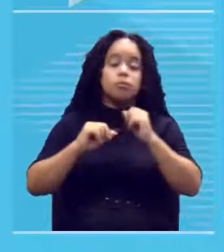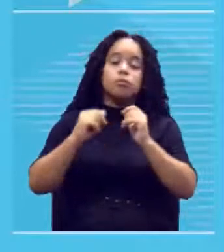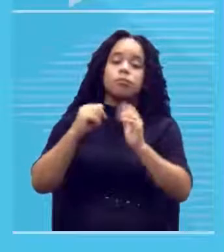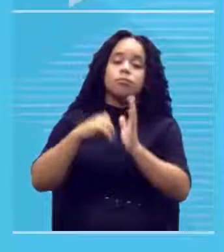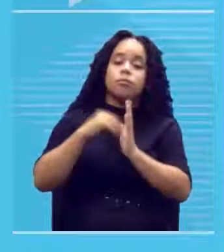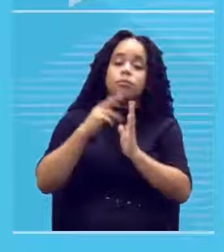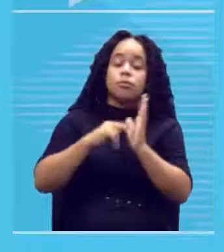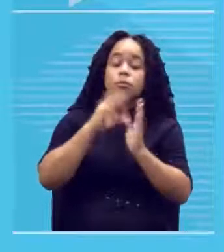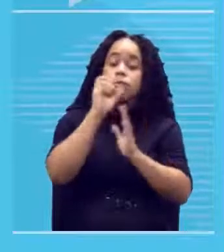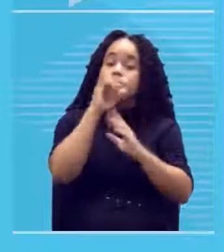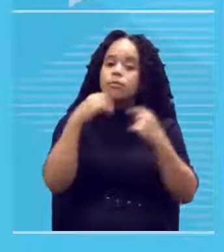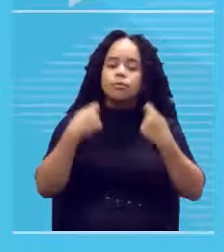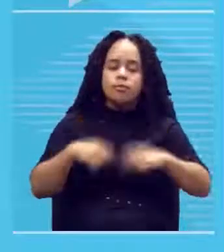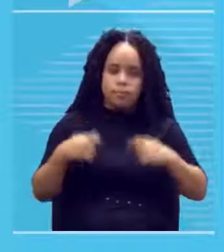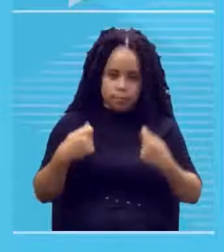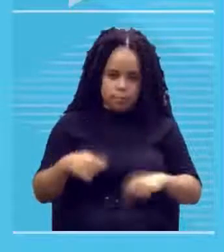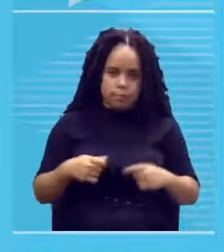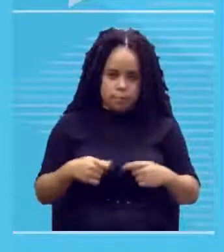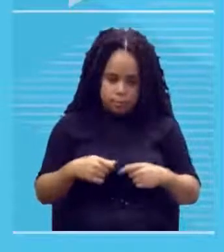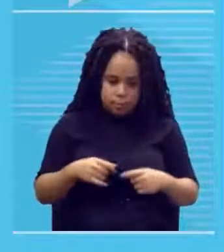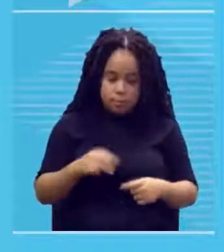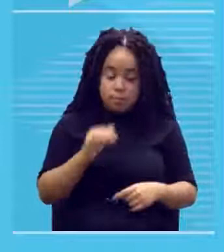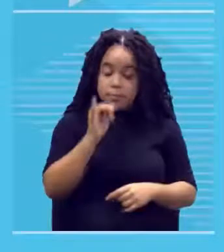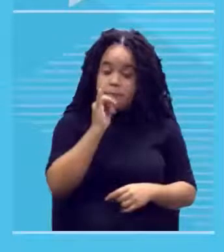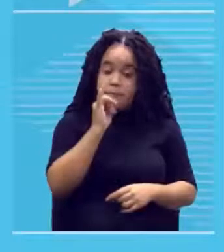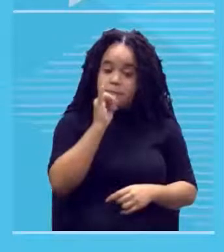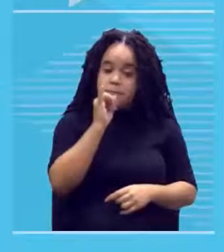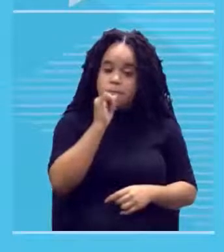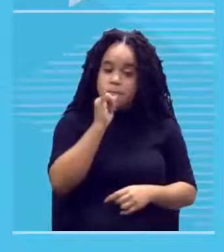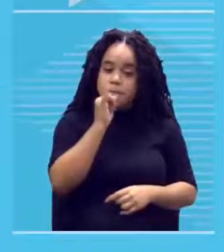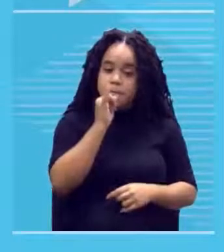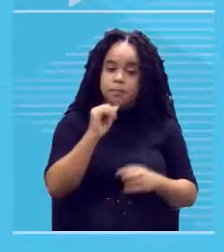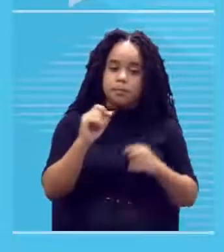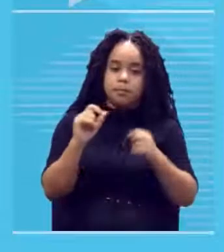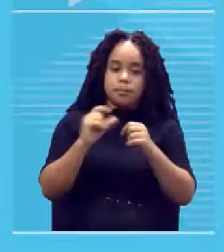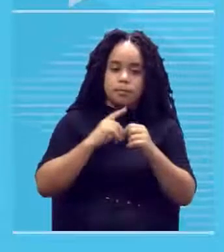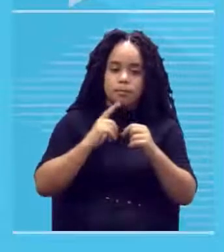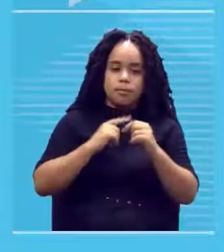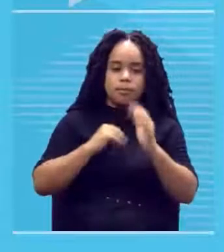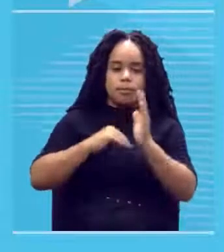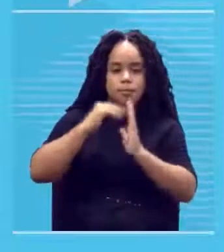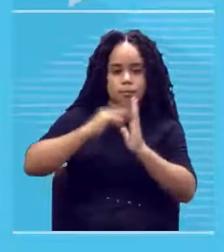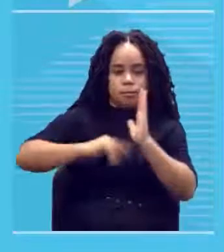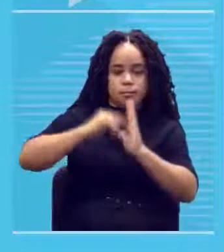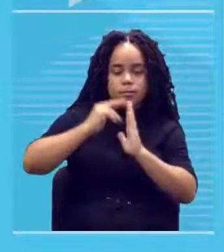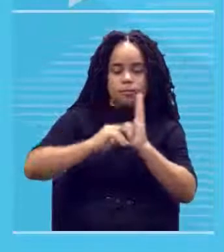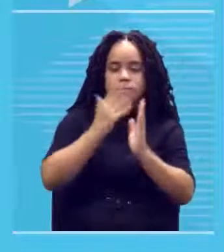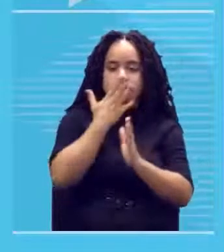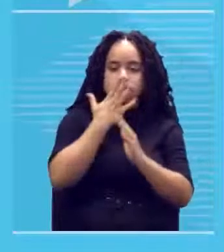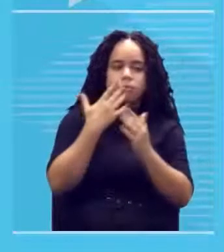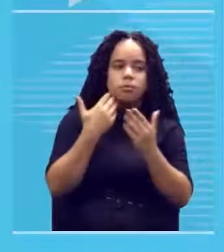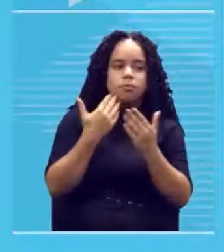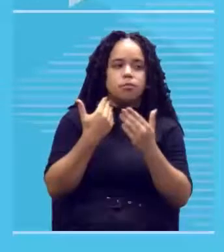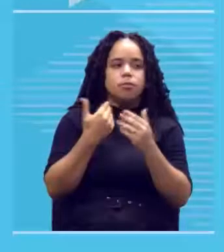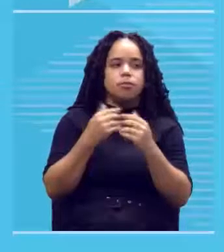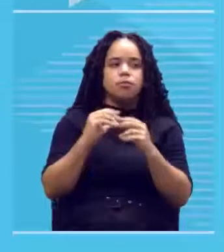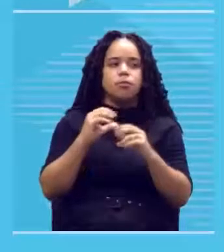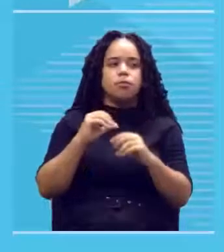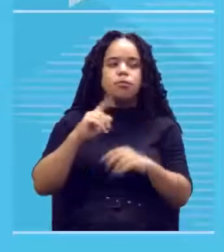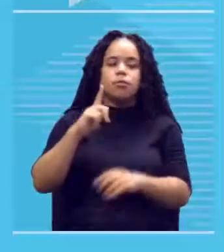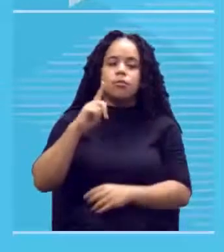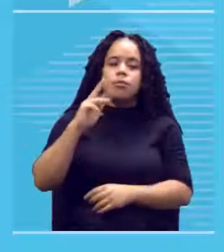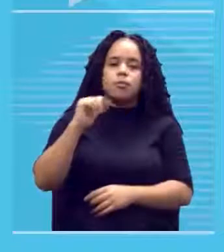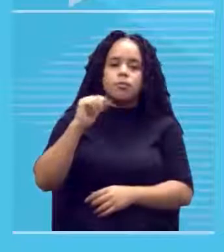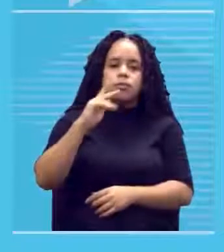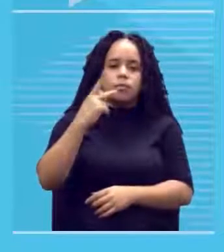ou seja você está pintando aqui com a tinta guache por exemplo tinta guache ela seca bem mais